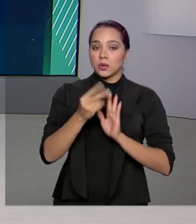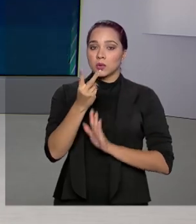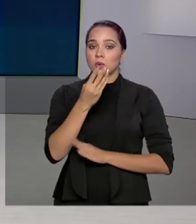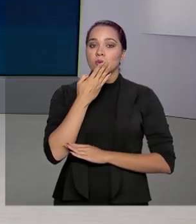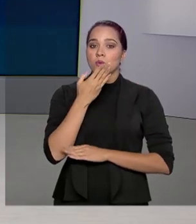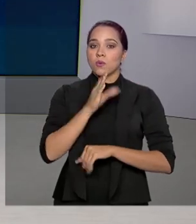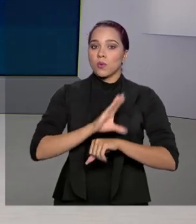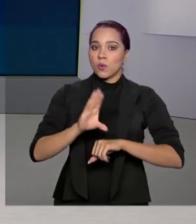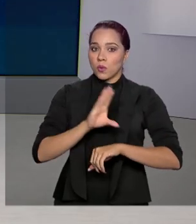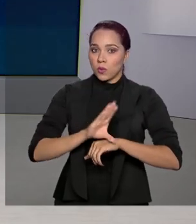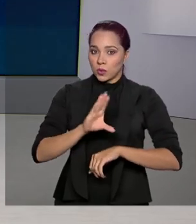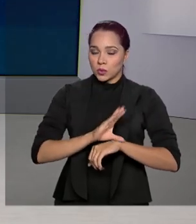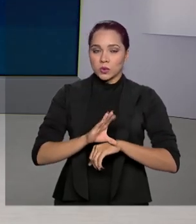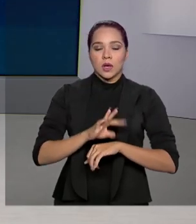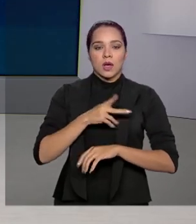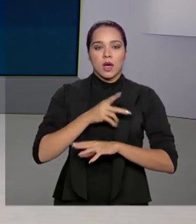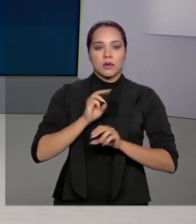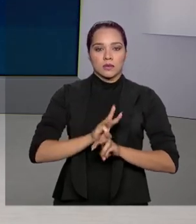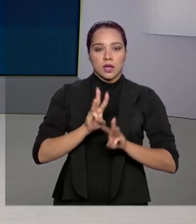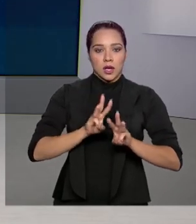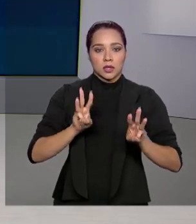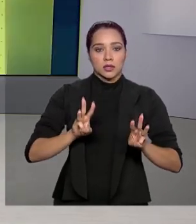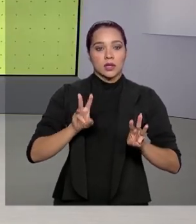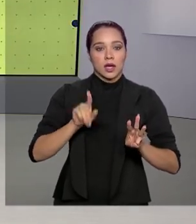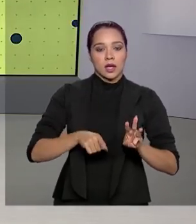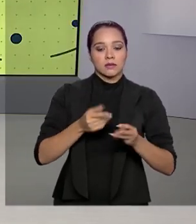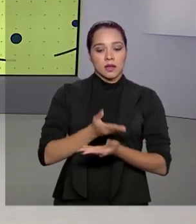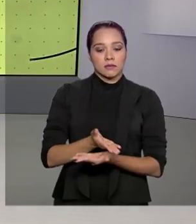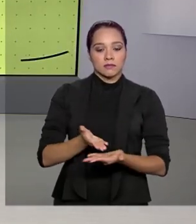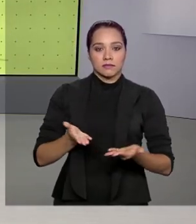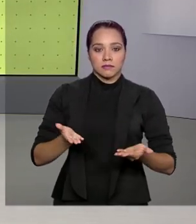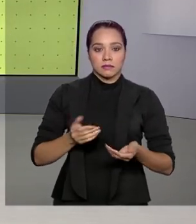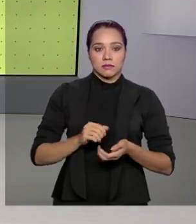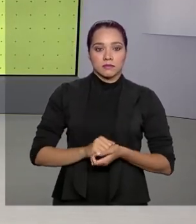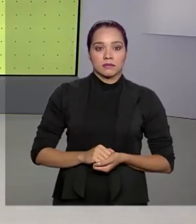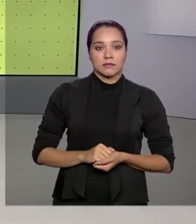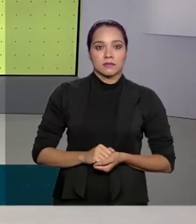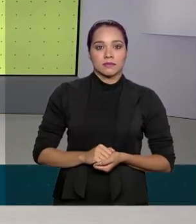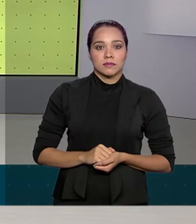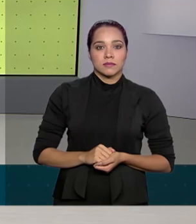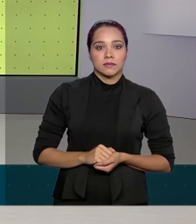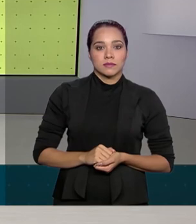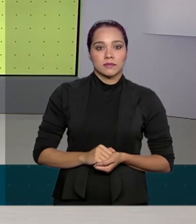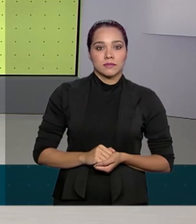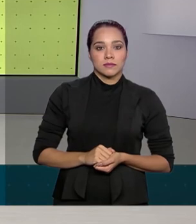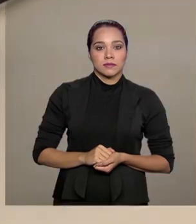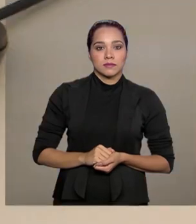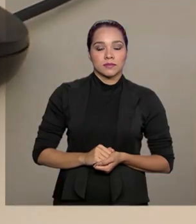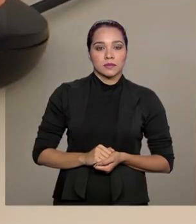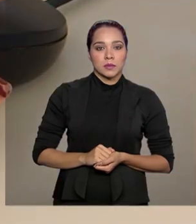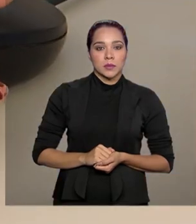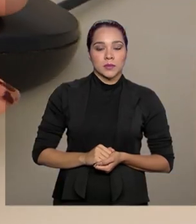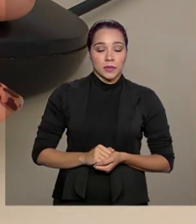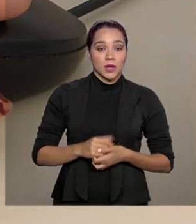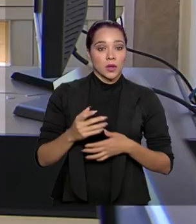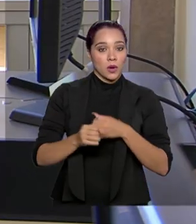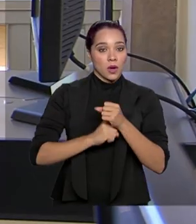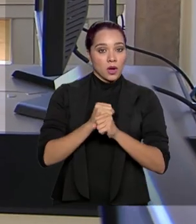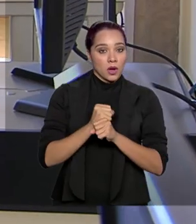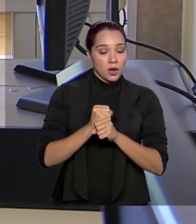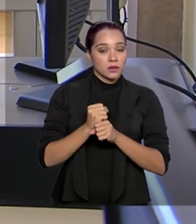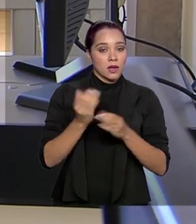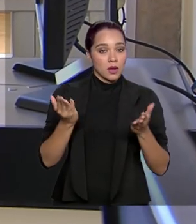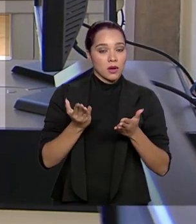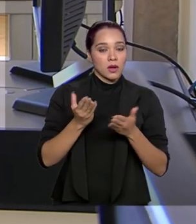O site para fazer a inscrição é o sisu.mec.gov.br. Este ano, o MEC